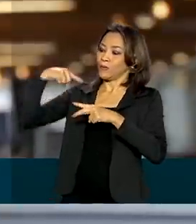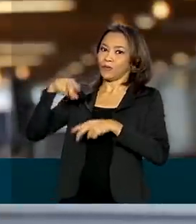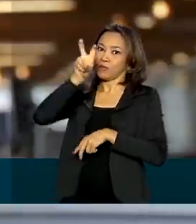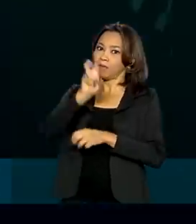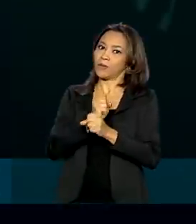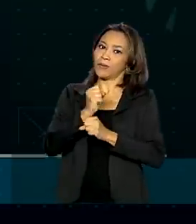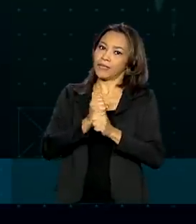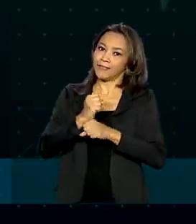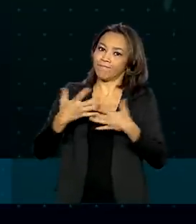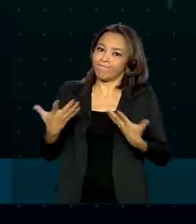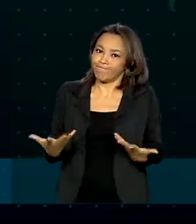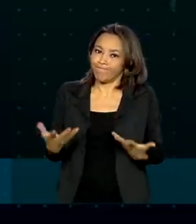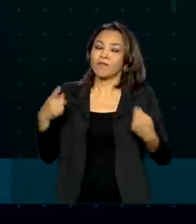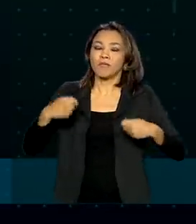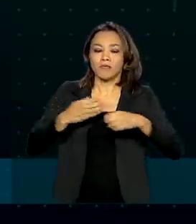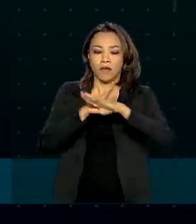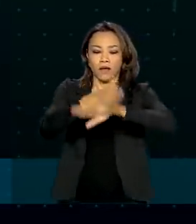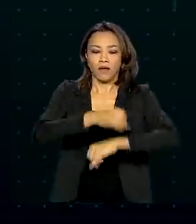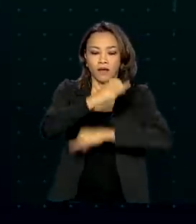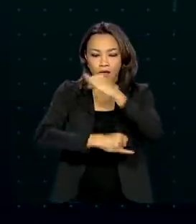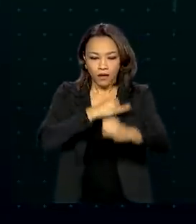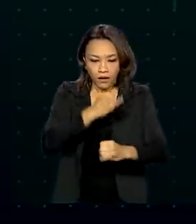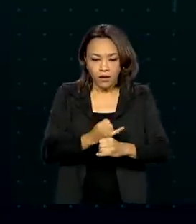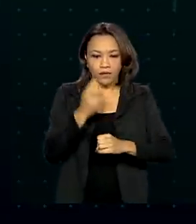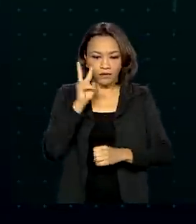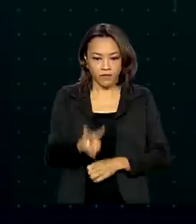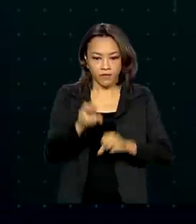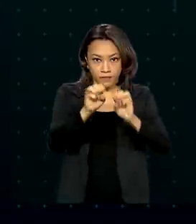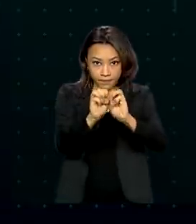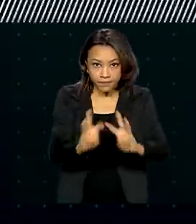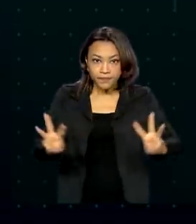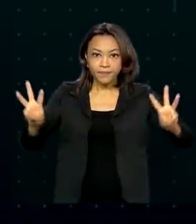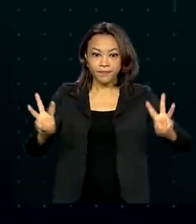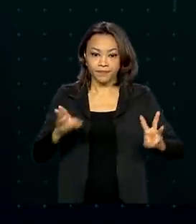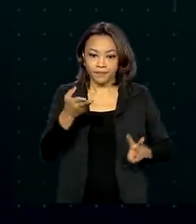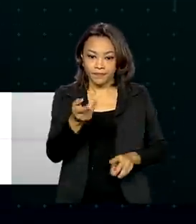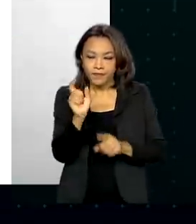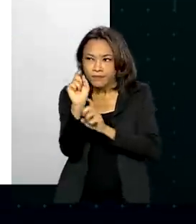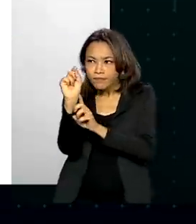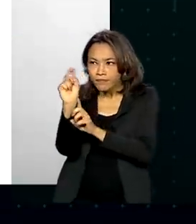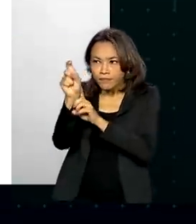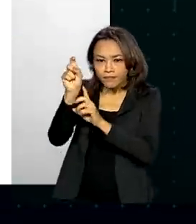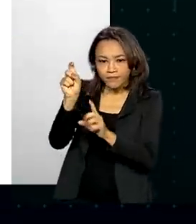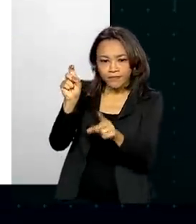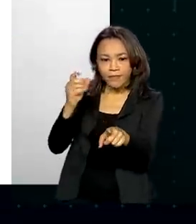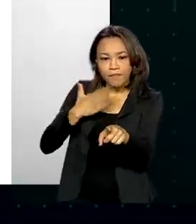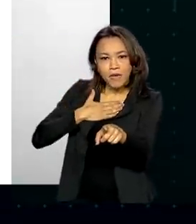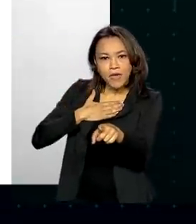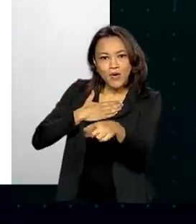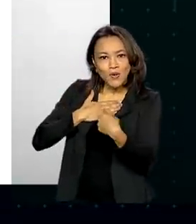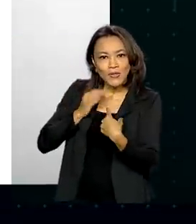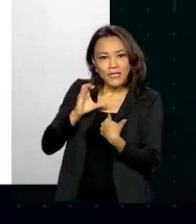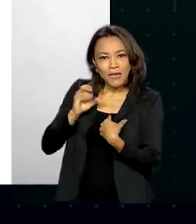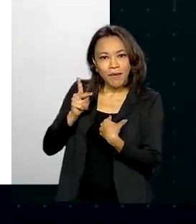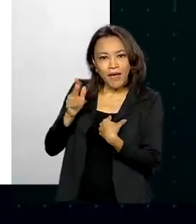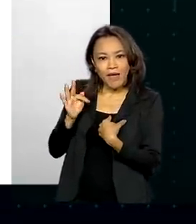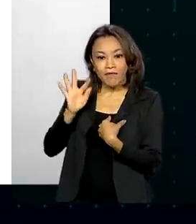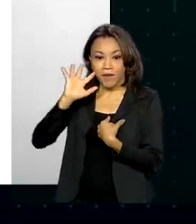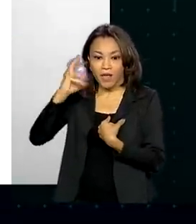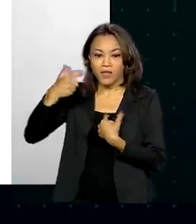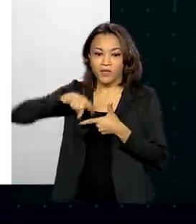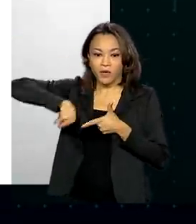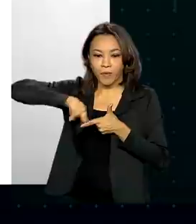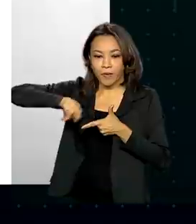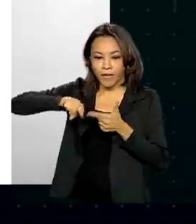anos. É só entrar na página da Receita Federal e clicar na seção Meu CPF para resolver a